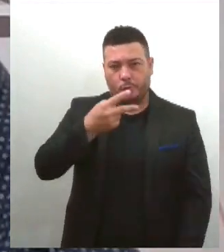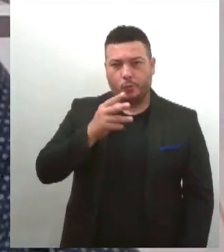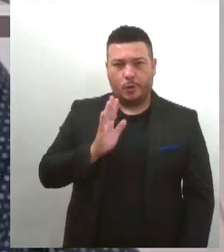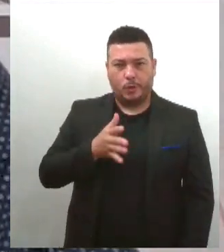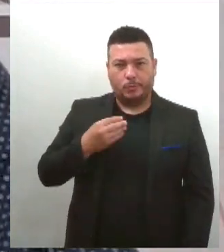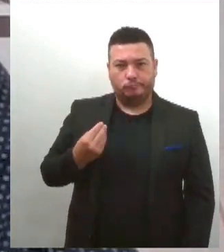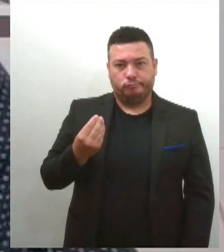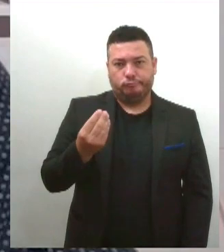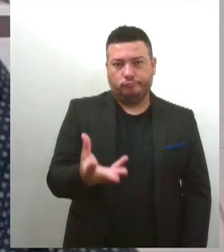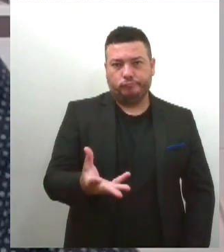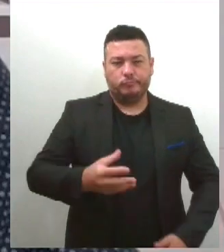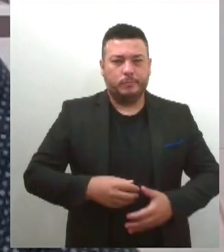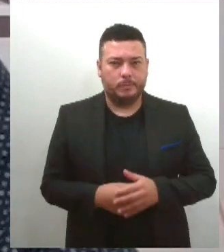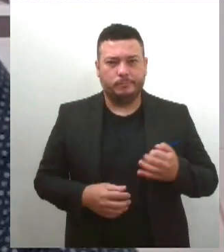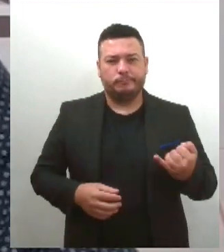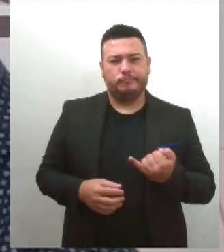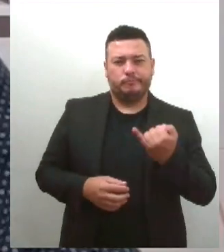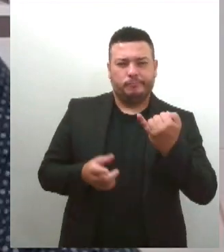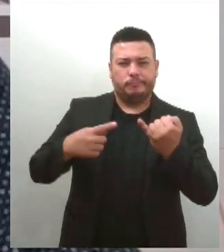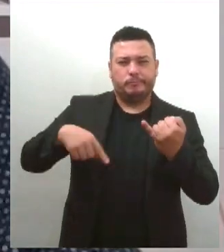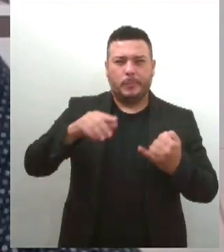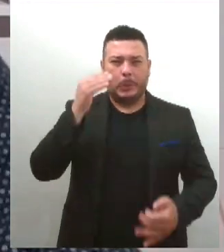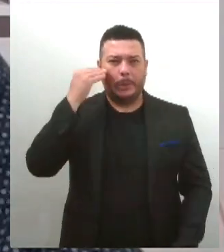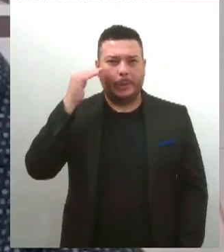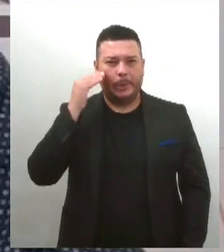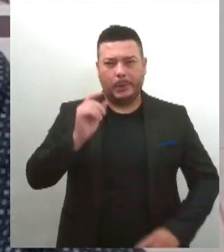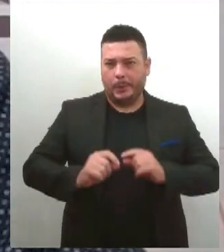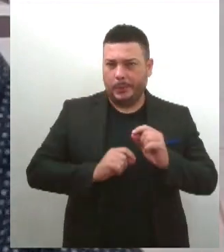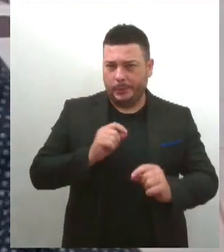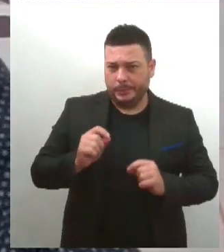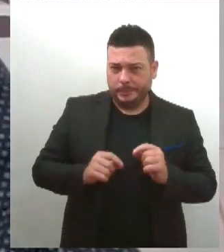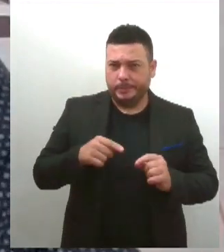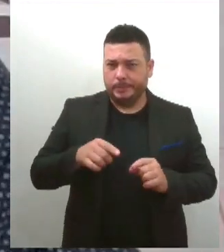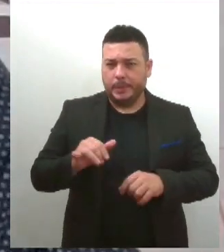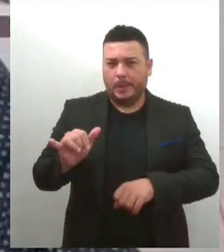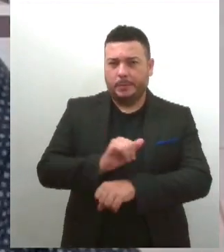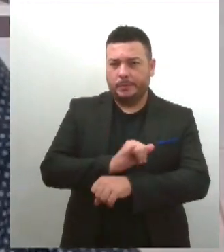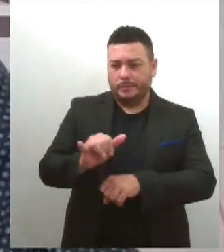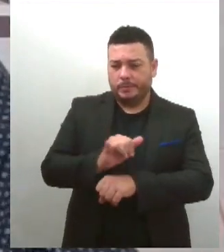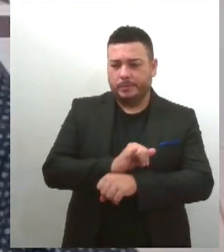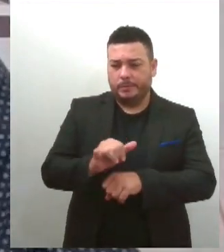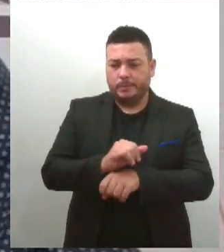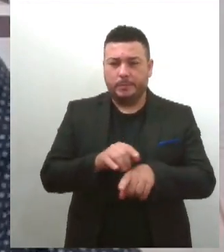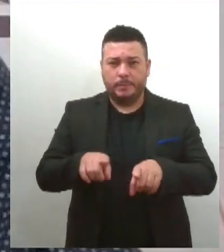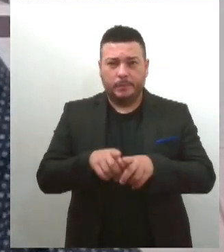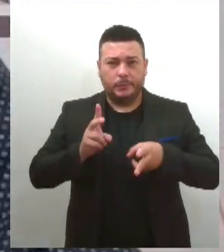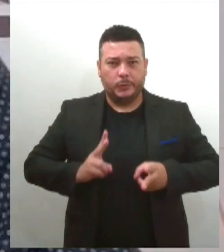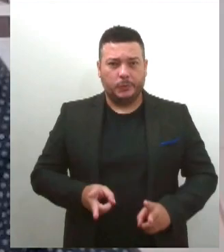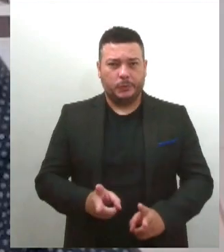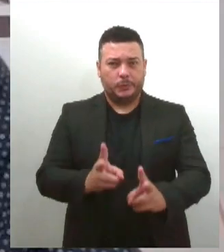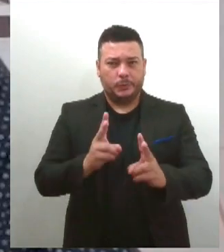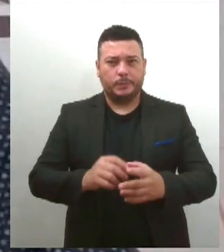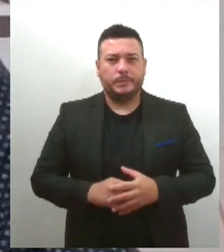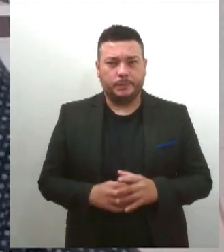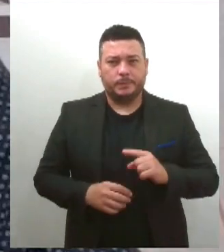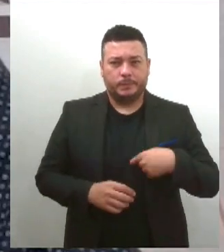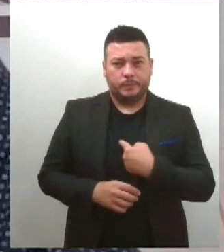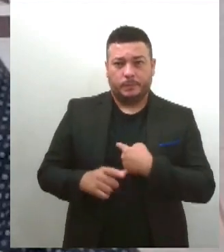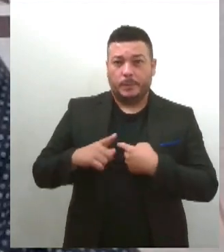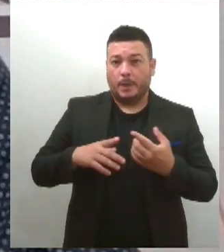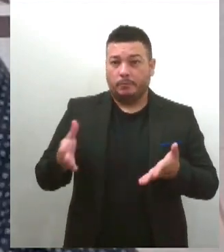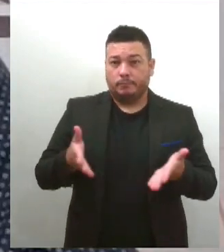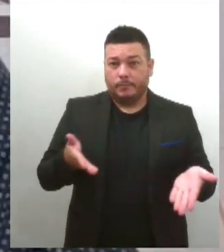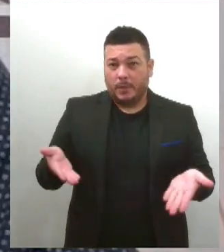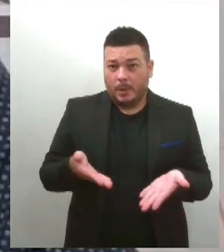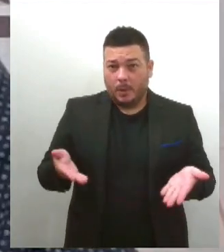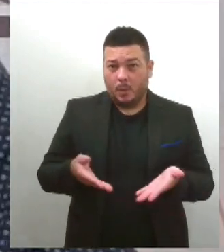muito importante entender que essa estratégia é uma estratégia contínua. A gente tem, nesse momento, a liberação de doses